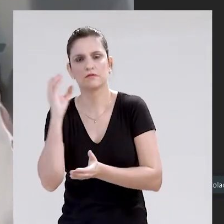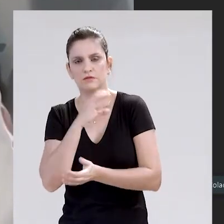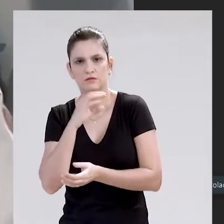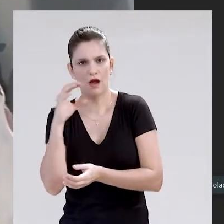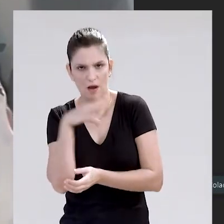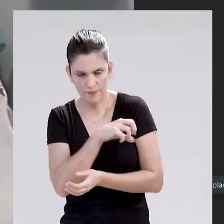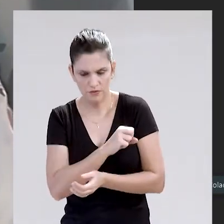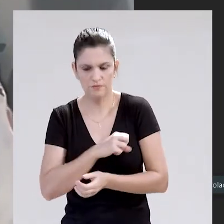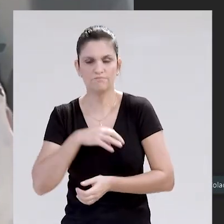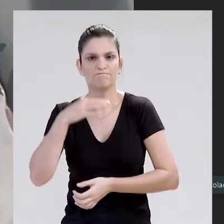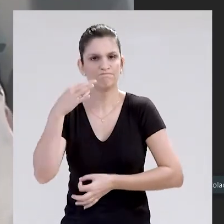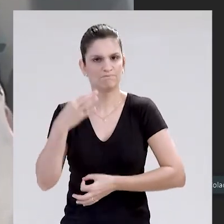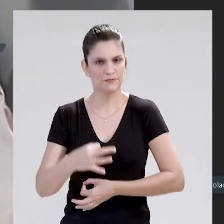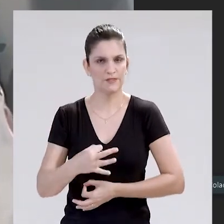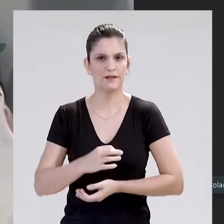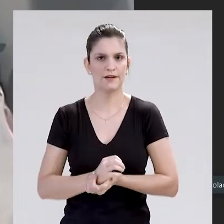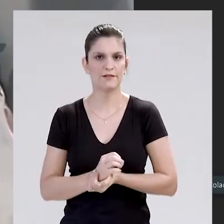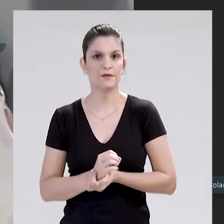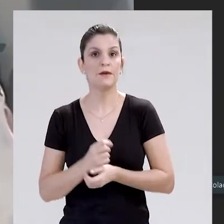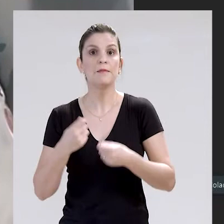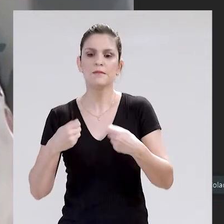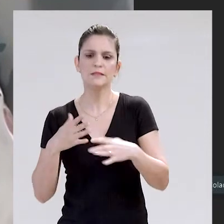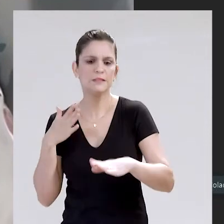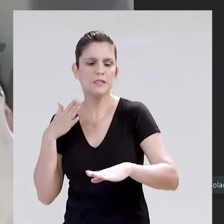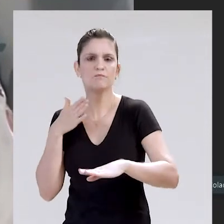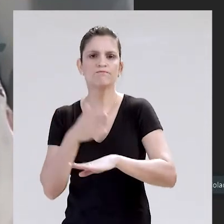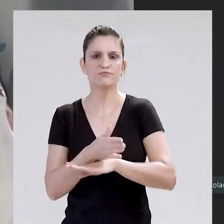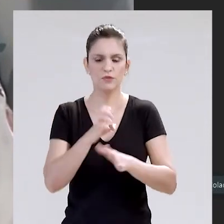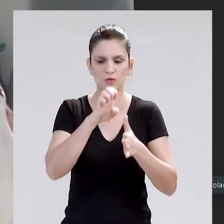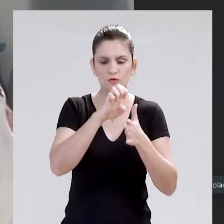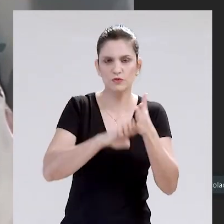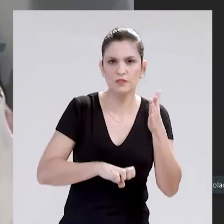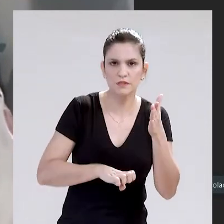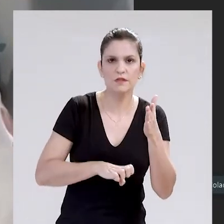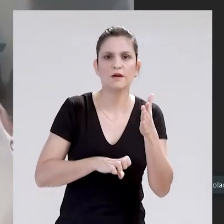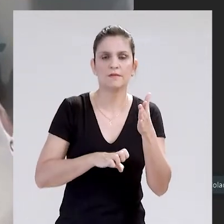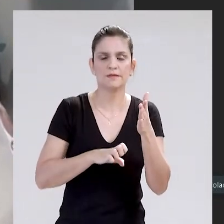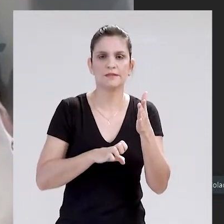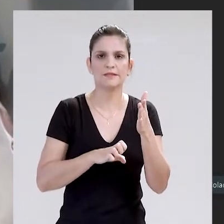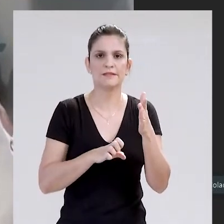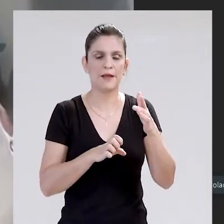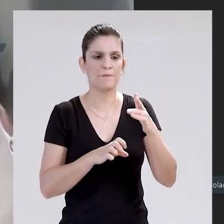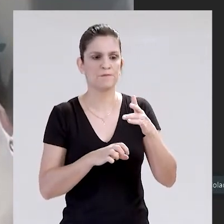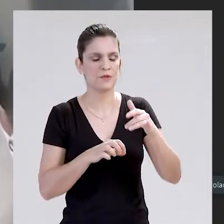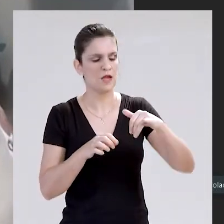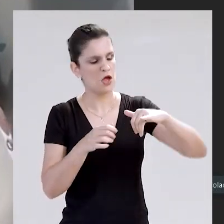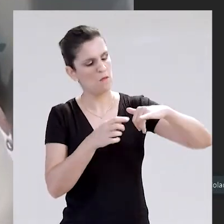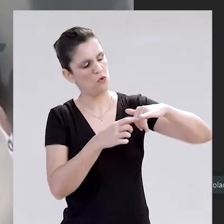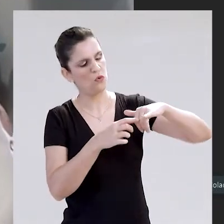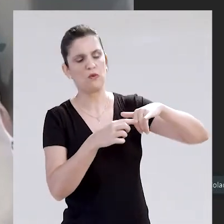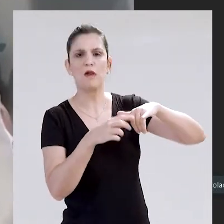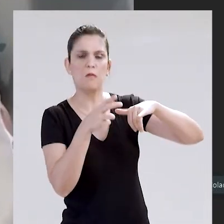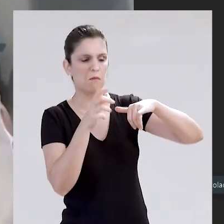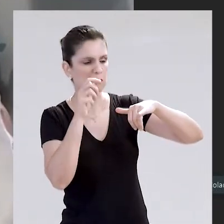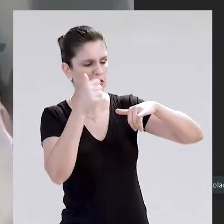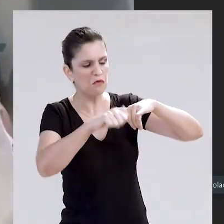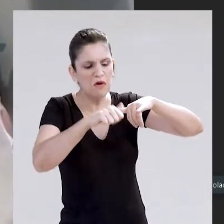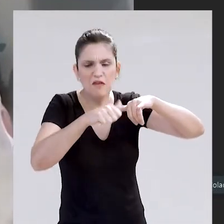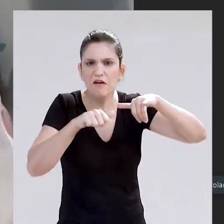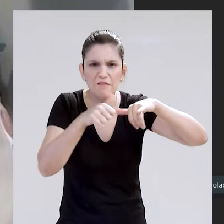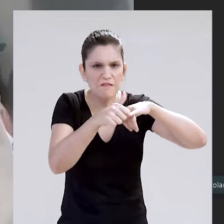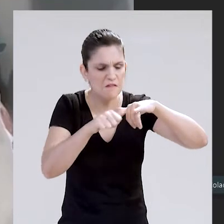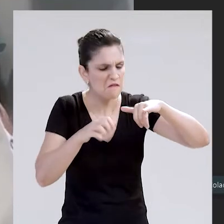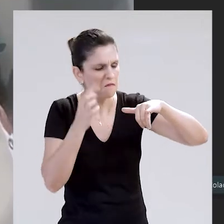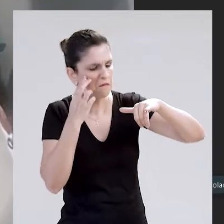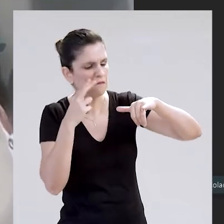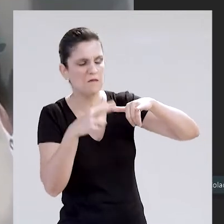é através do acesso às pessoas aos exames. De forma simples, que é o papanicolau para o colo de